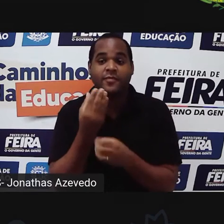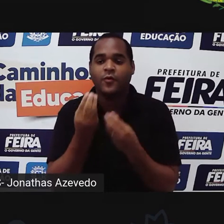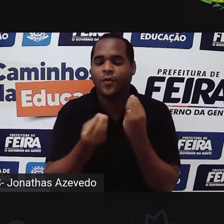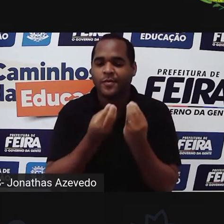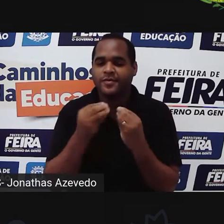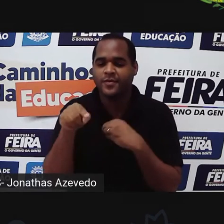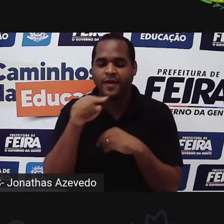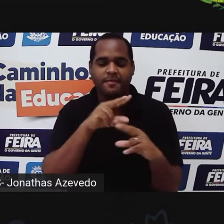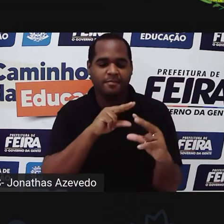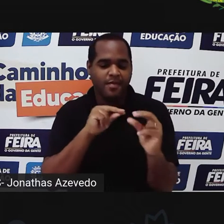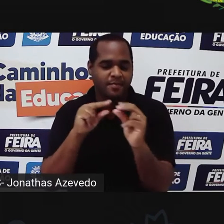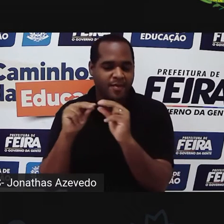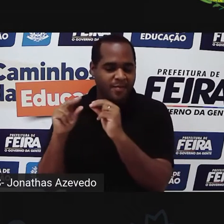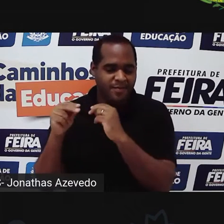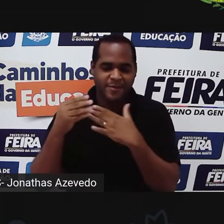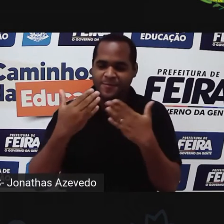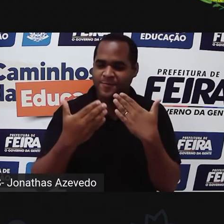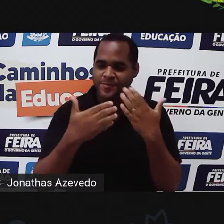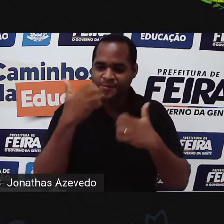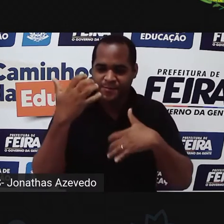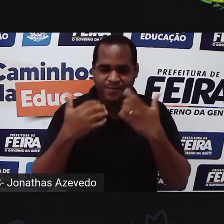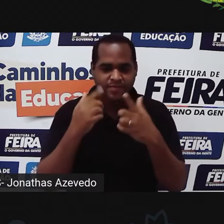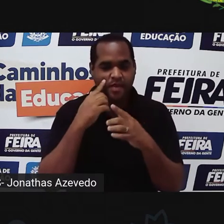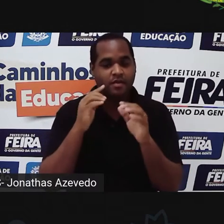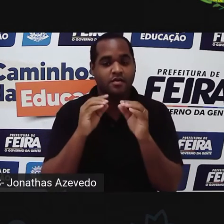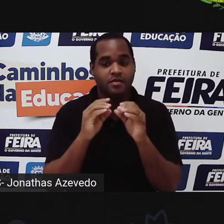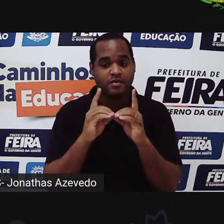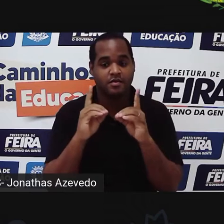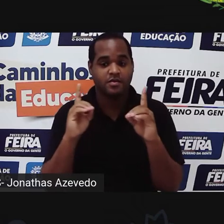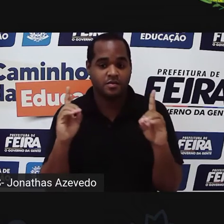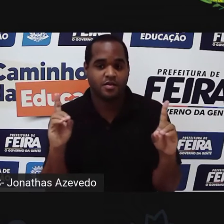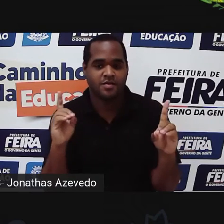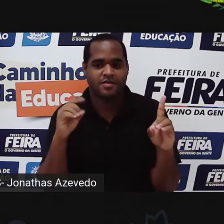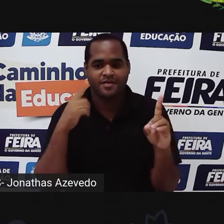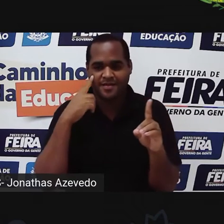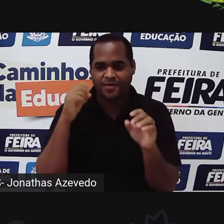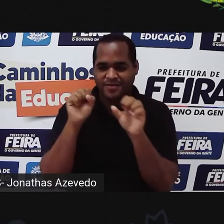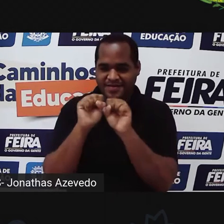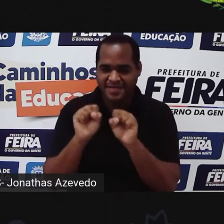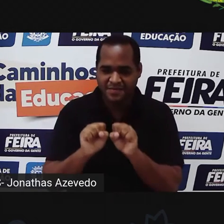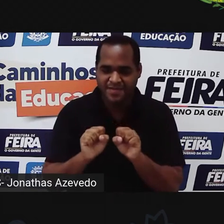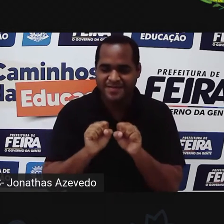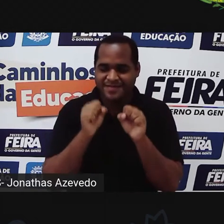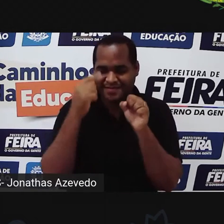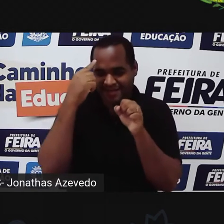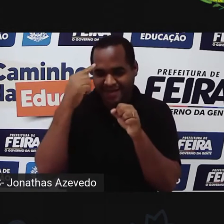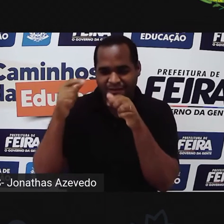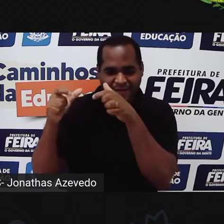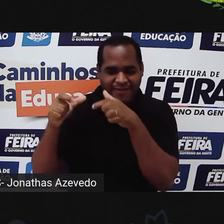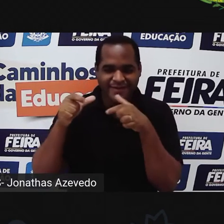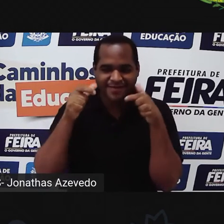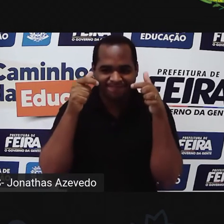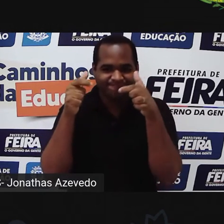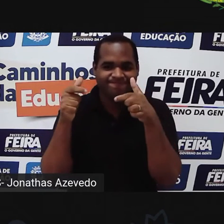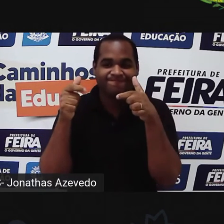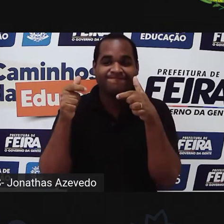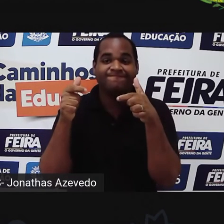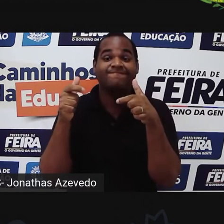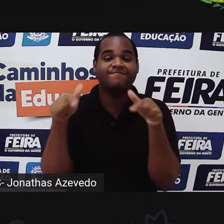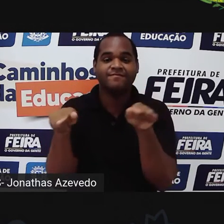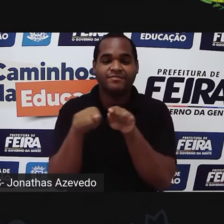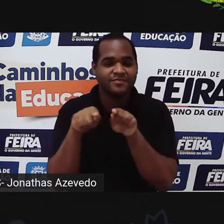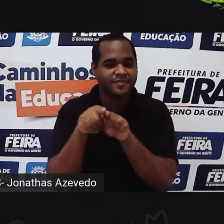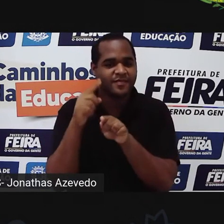conversando, que era a desagregação do sistema colonial, a desagregação da